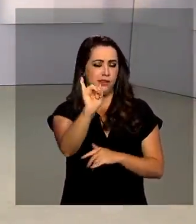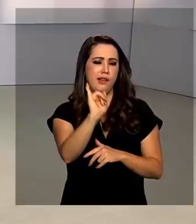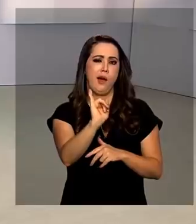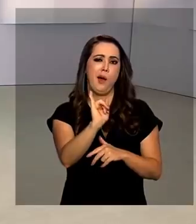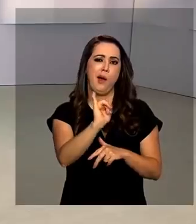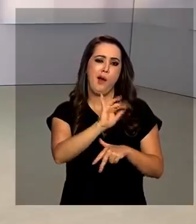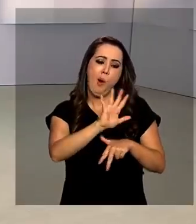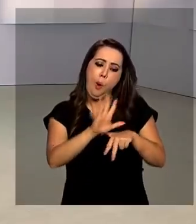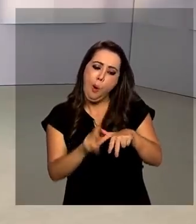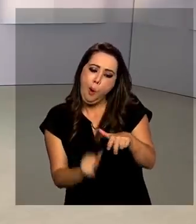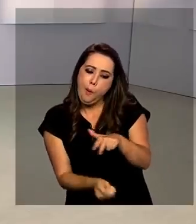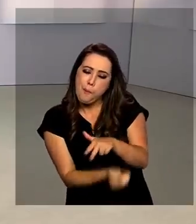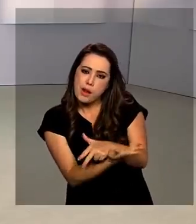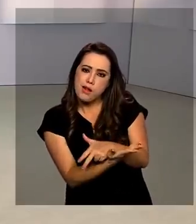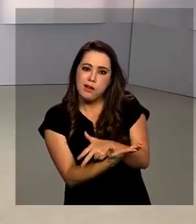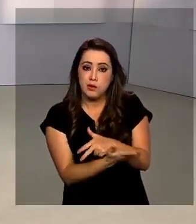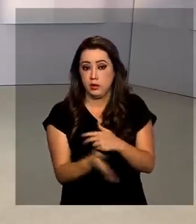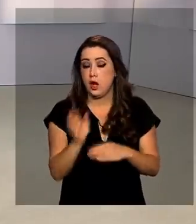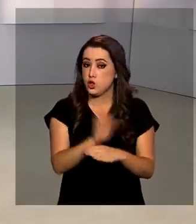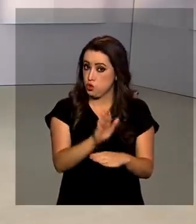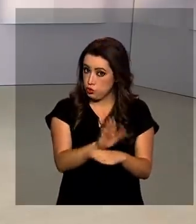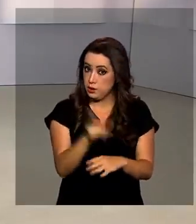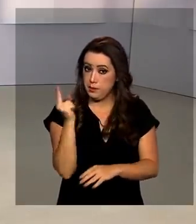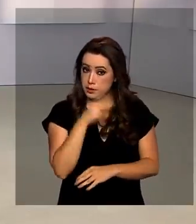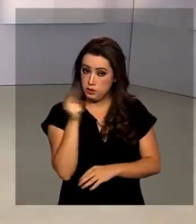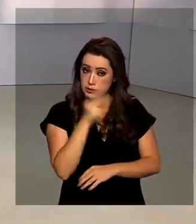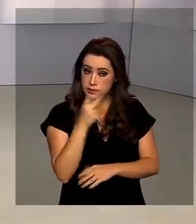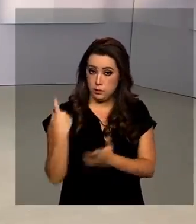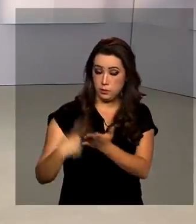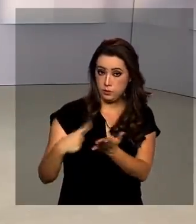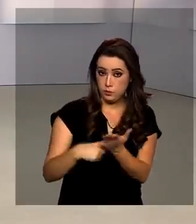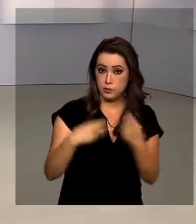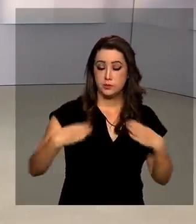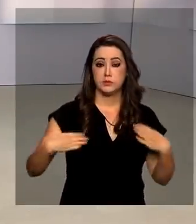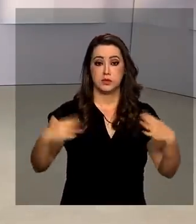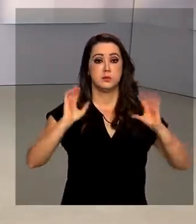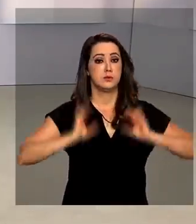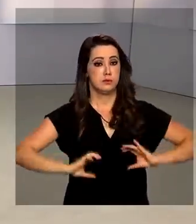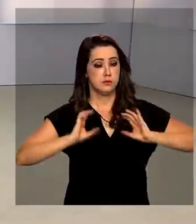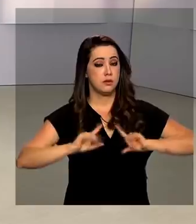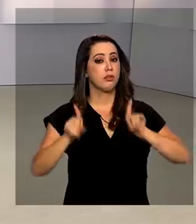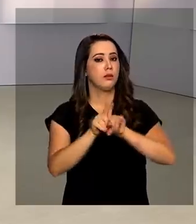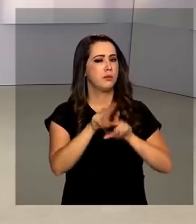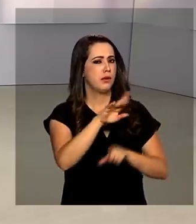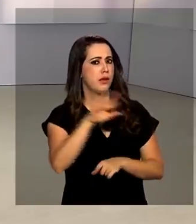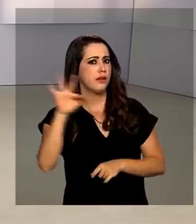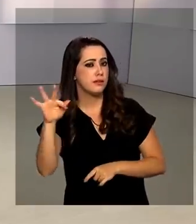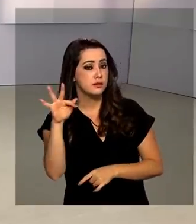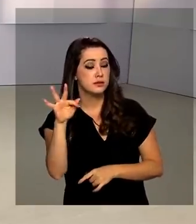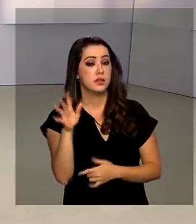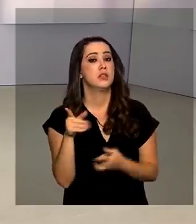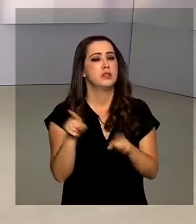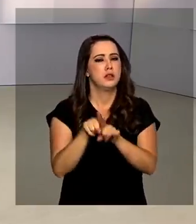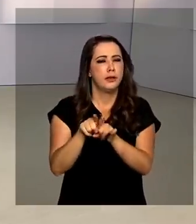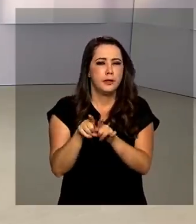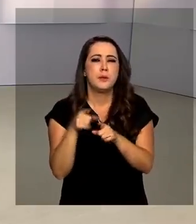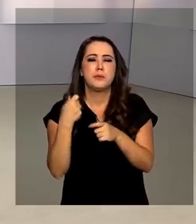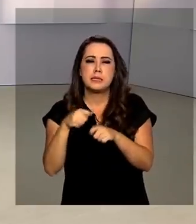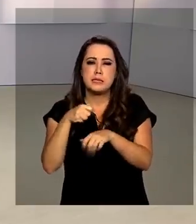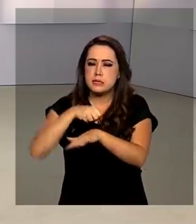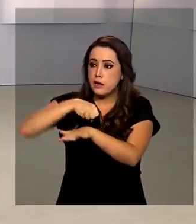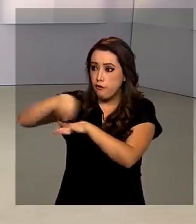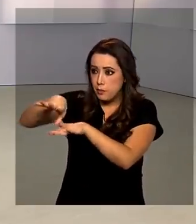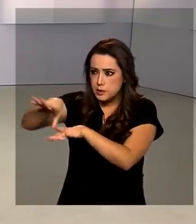emergencial, um acordo foi fechado entre o Ministério da Cidadania e a Receita Federal. Será feito o cruzamento de